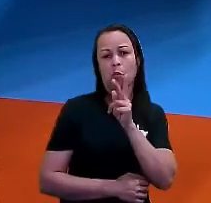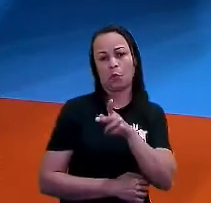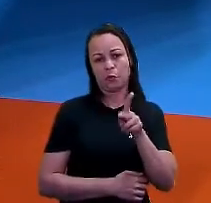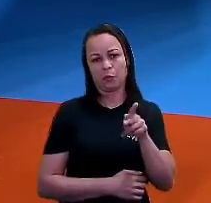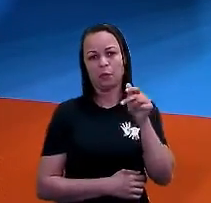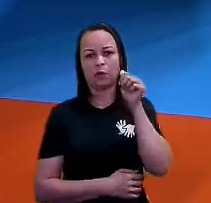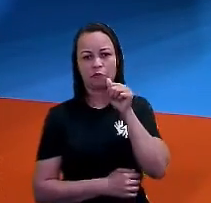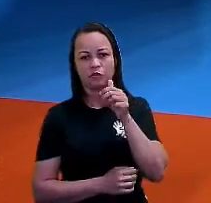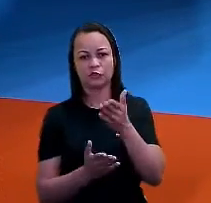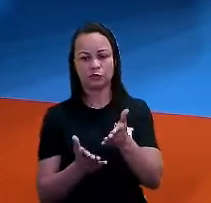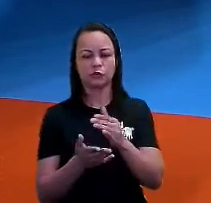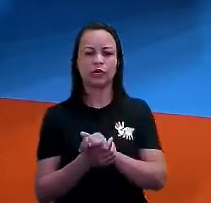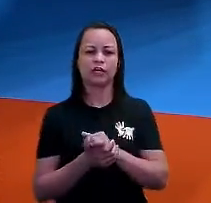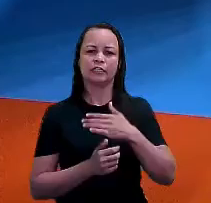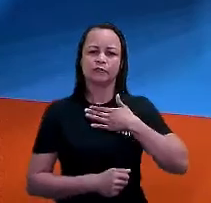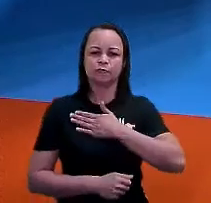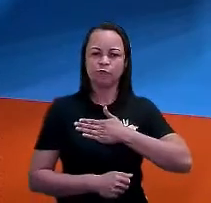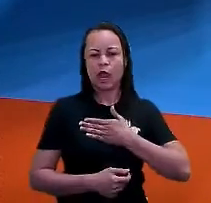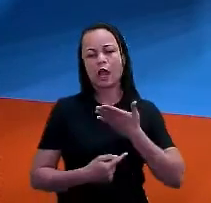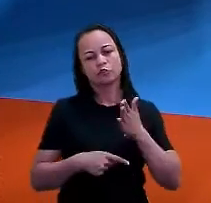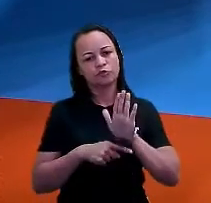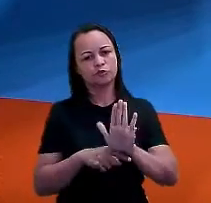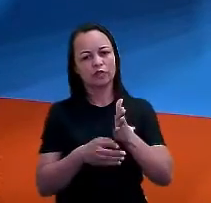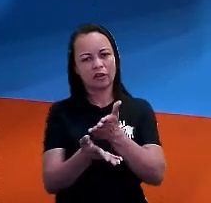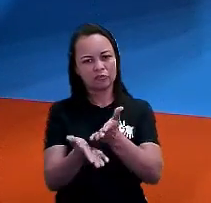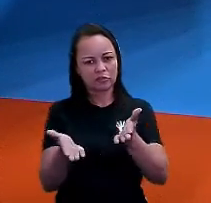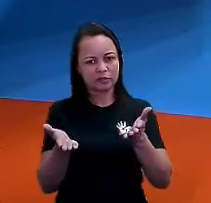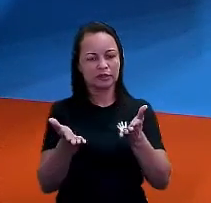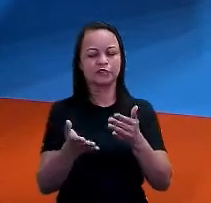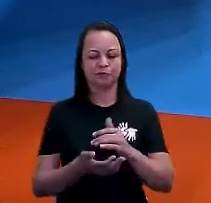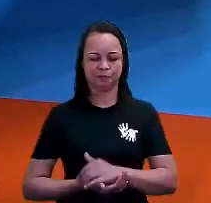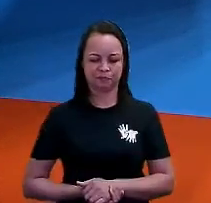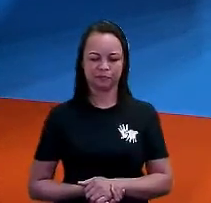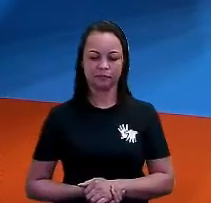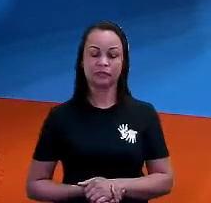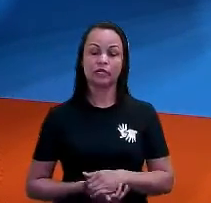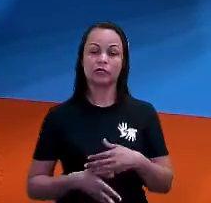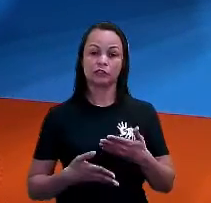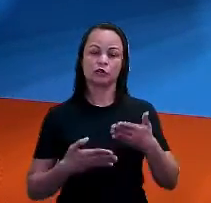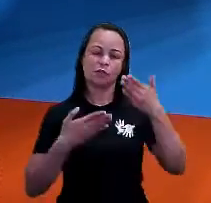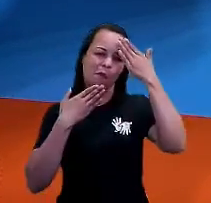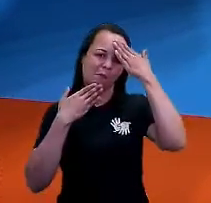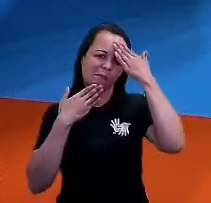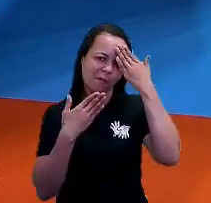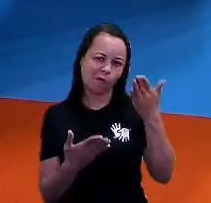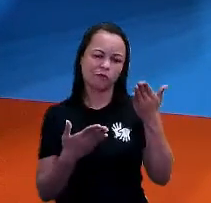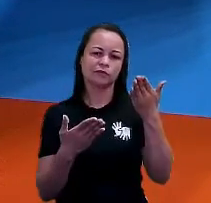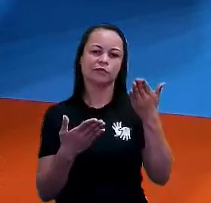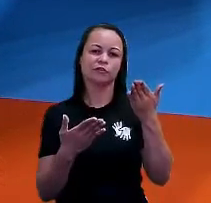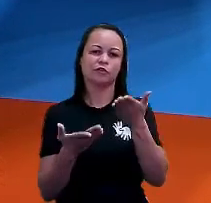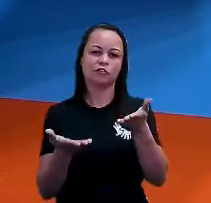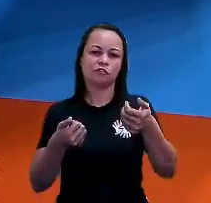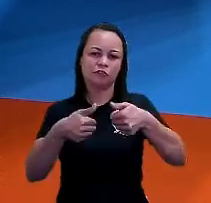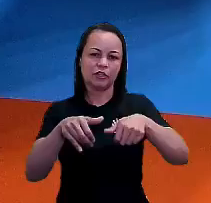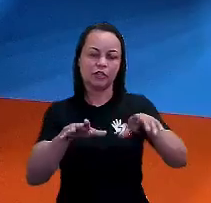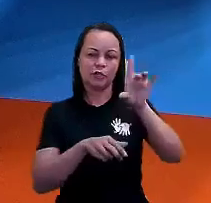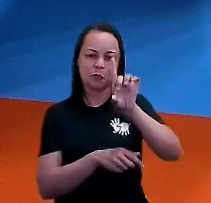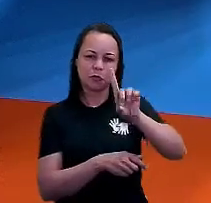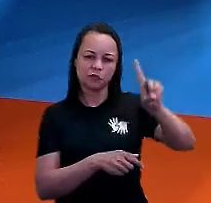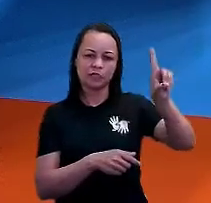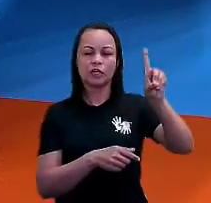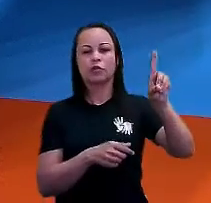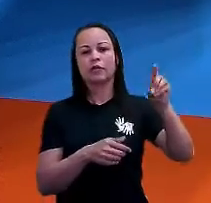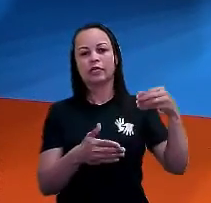eles vão ter aí a satisfação de sanar essa sua dúvida. Está certo? Eu deixo aqui o meu muito obrigado, fiquem com Deus